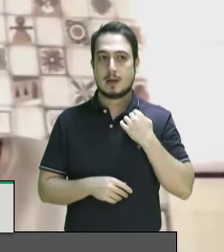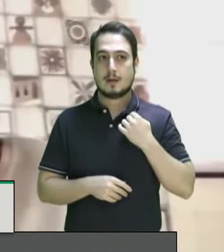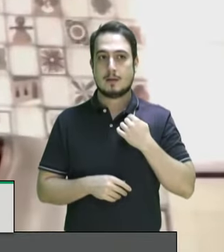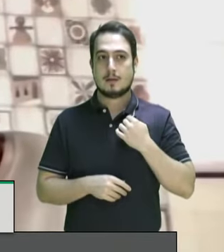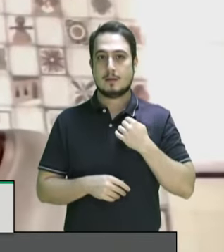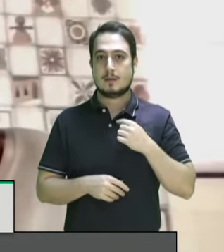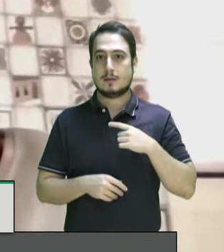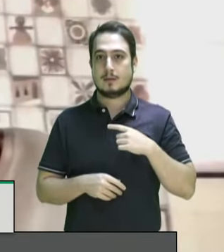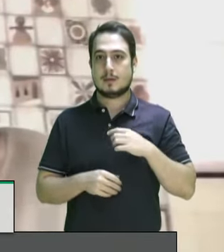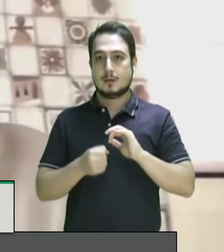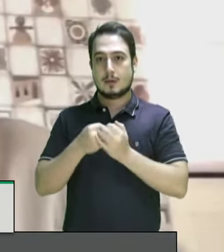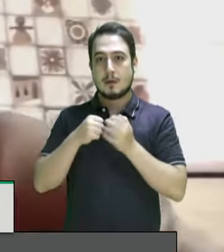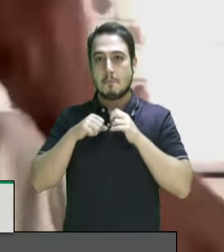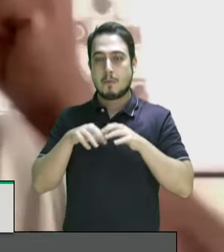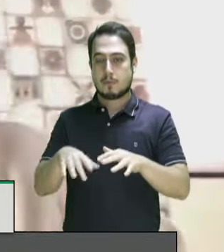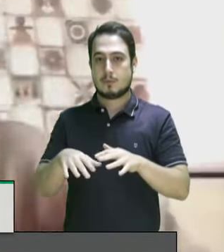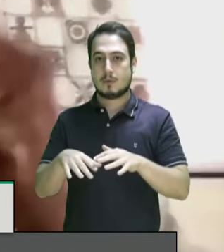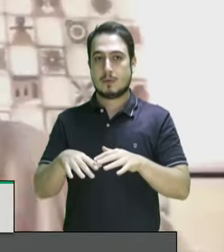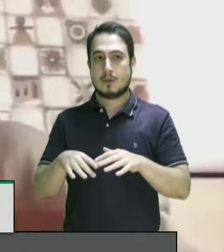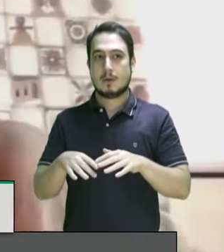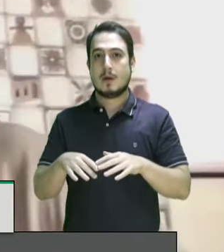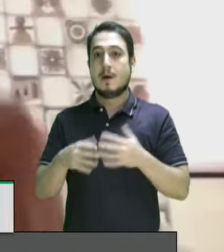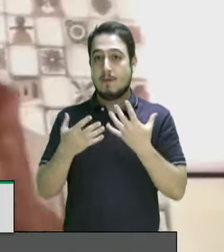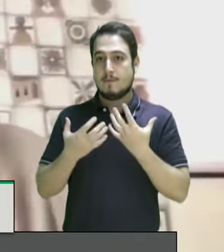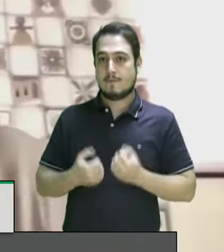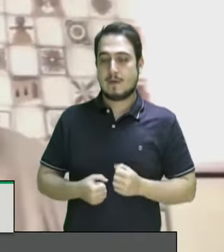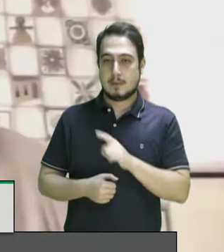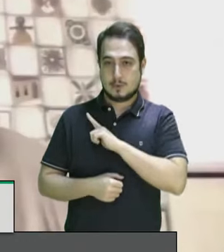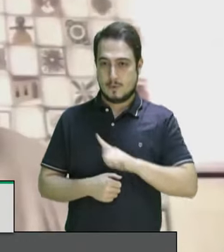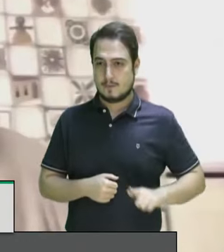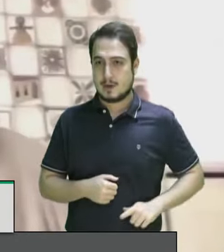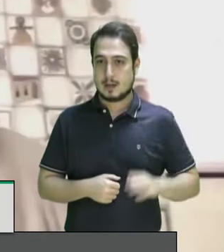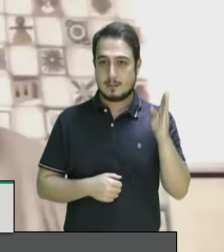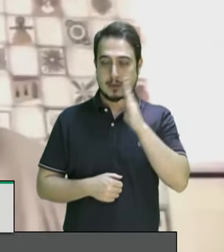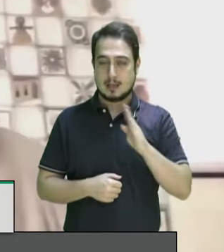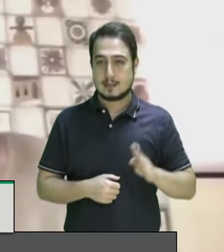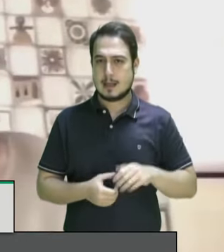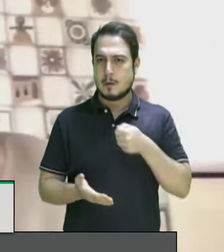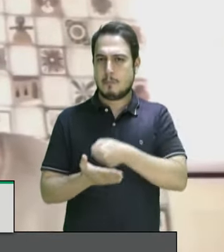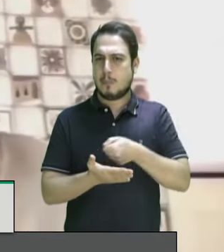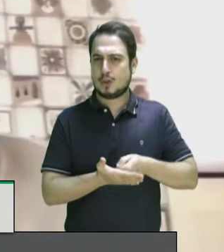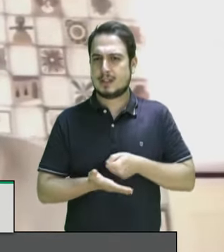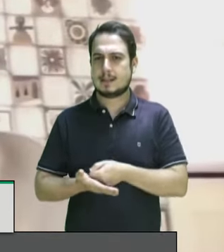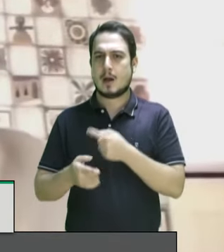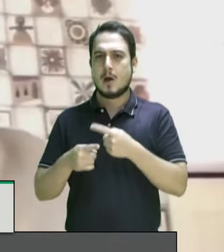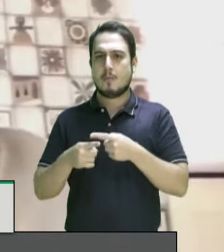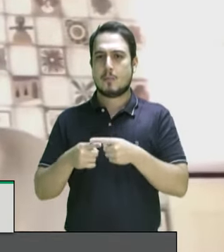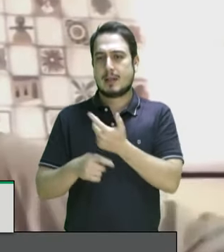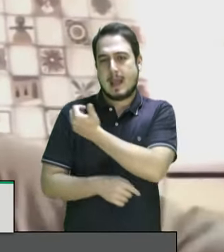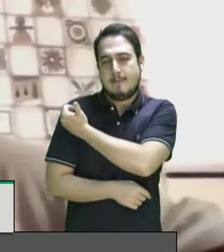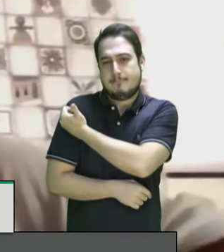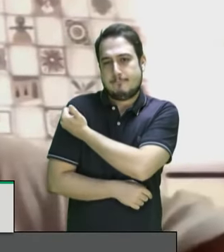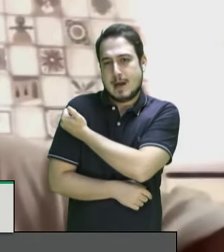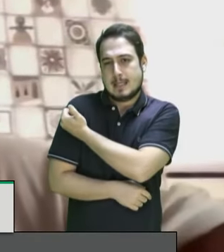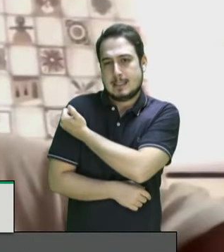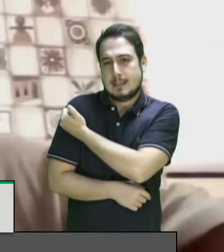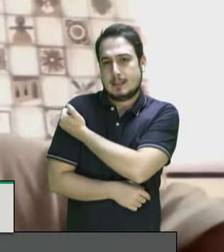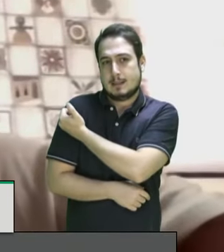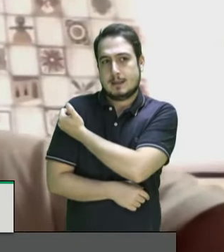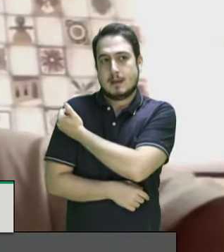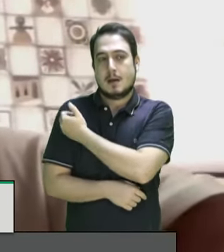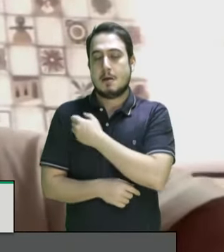na pandemia do Covid nós vamos punir o governo brasileiro porque as vacinas tem uma maior